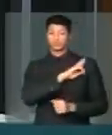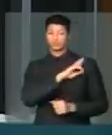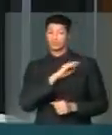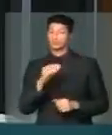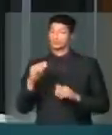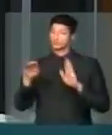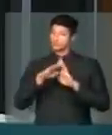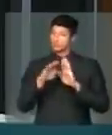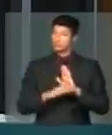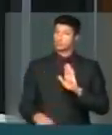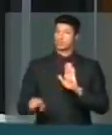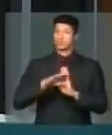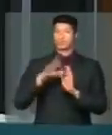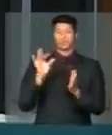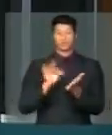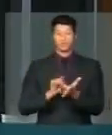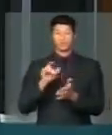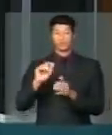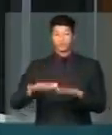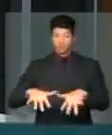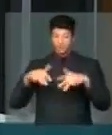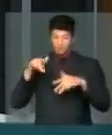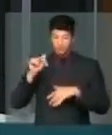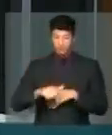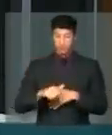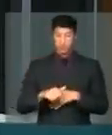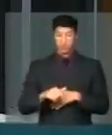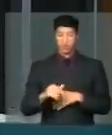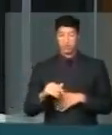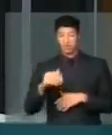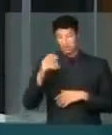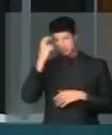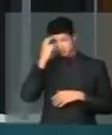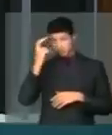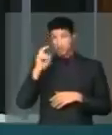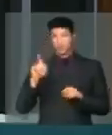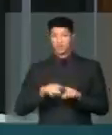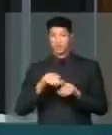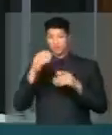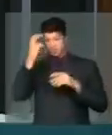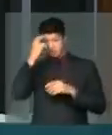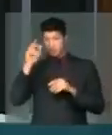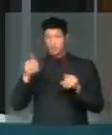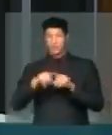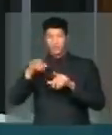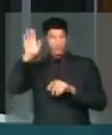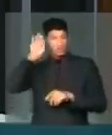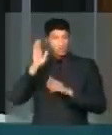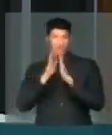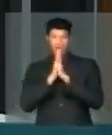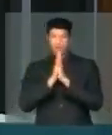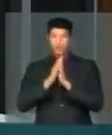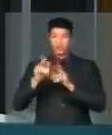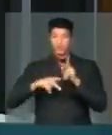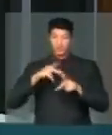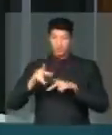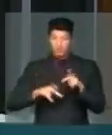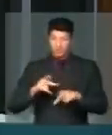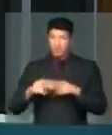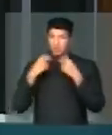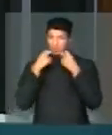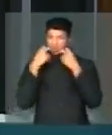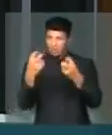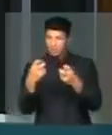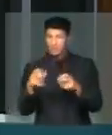de pautar a matéria. E obviamente que esse plenário, no alto da sua inteligência e da sua sabedoria, e ouvindo o clamor popular, voz que vem das